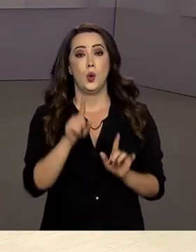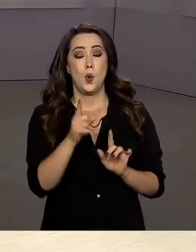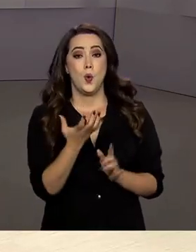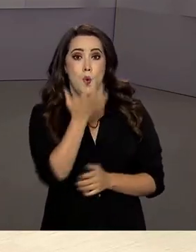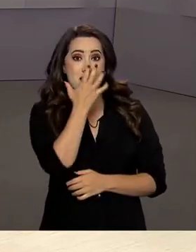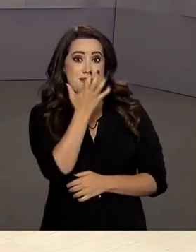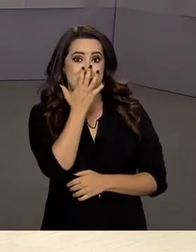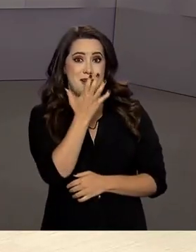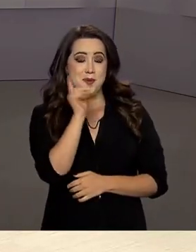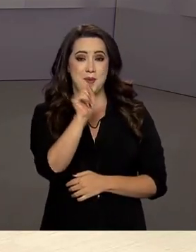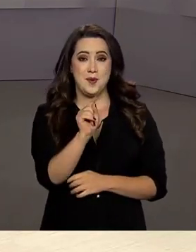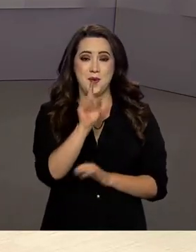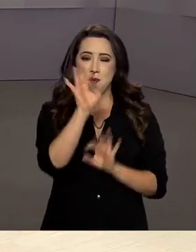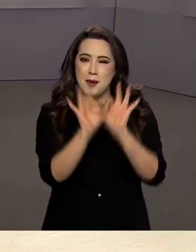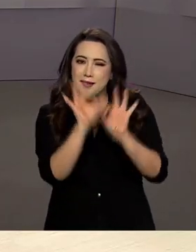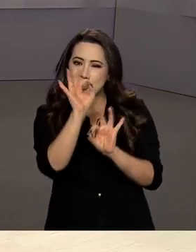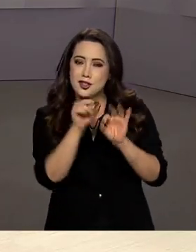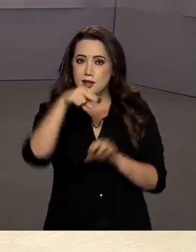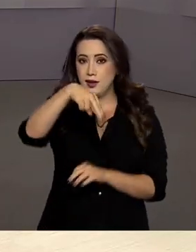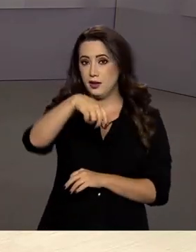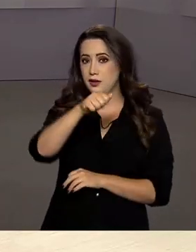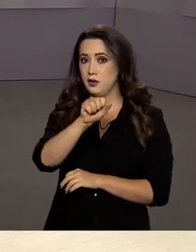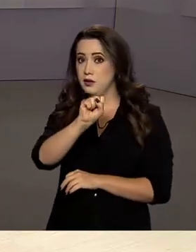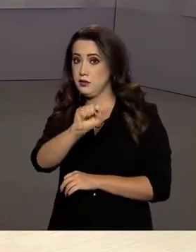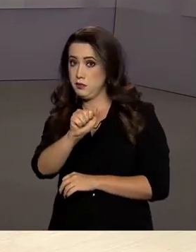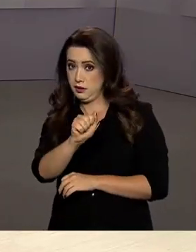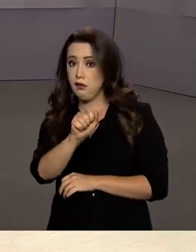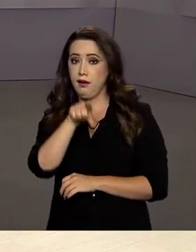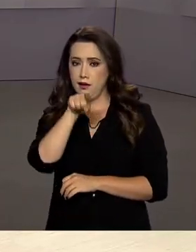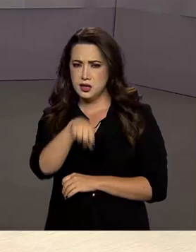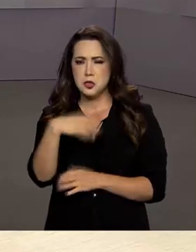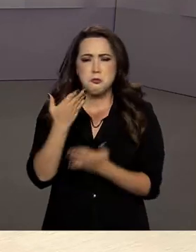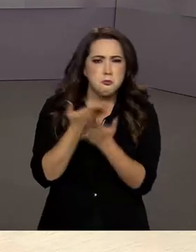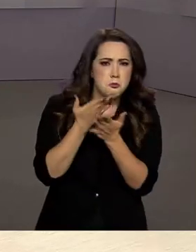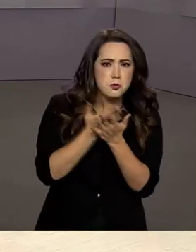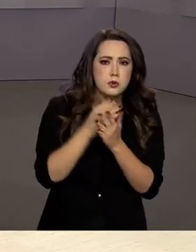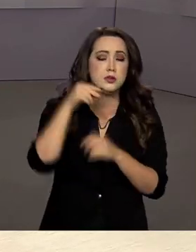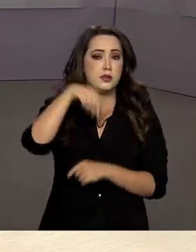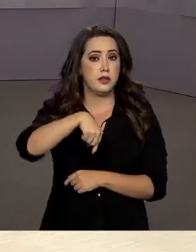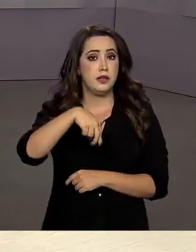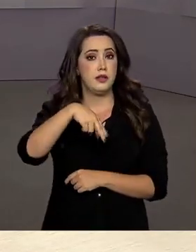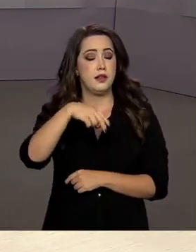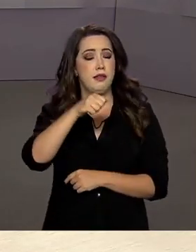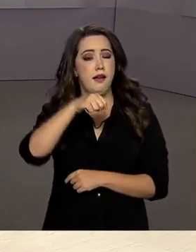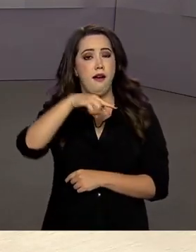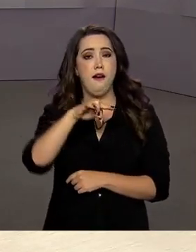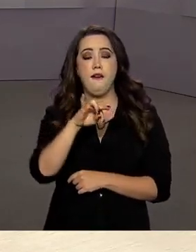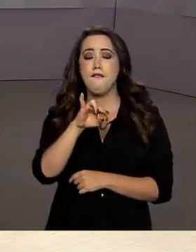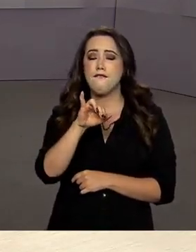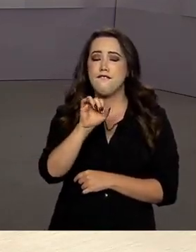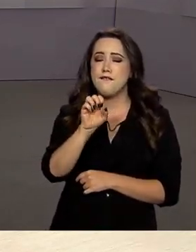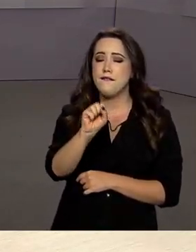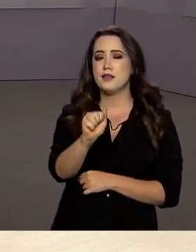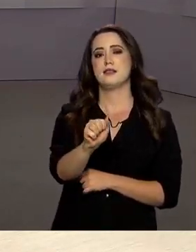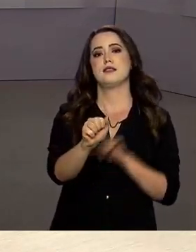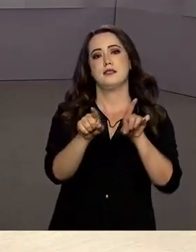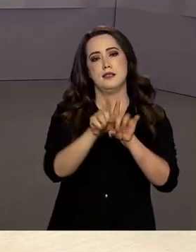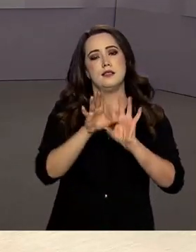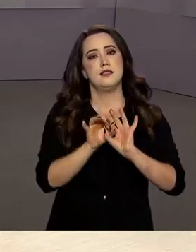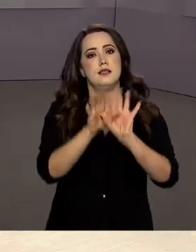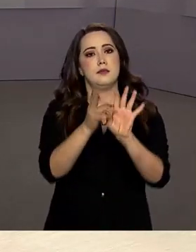Brasil. O aparelho que passa por adaptações foi avaliado pela Agência Nacional de Vigilância Sanitária e foi liberado para